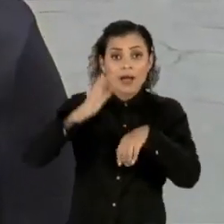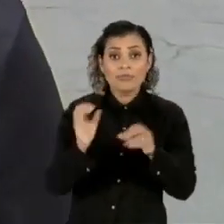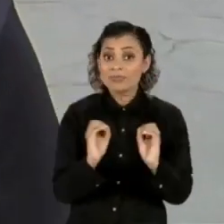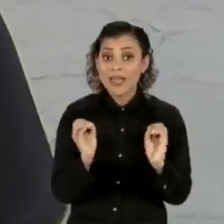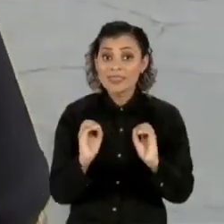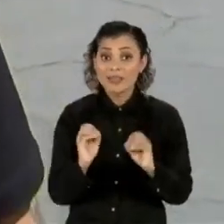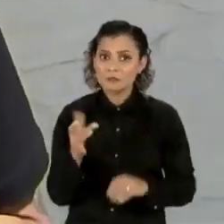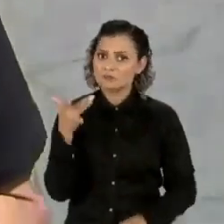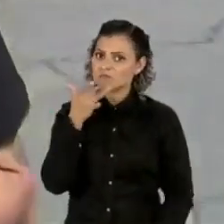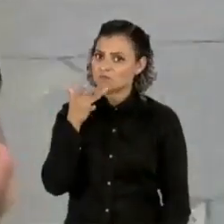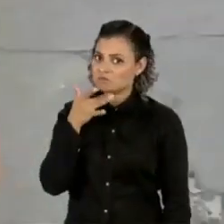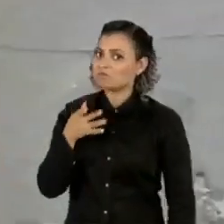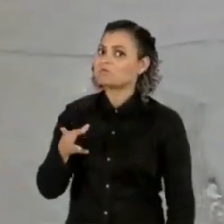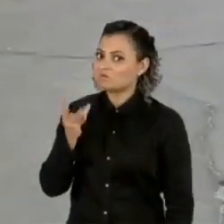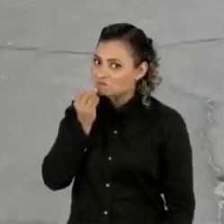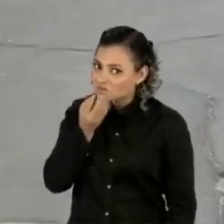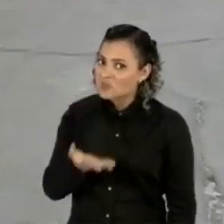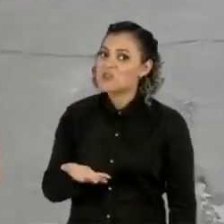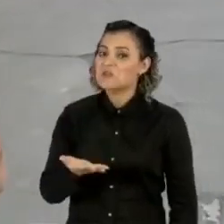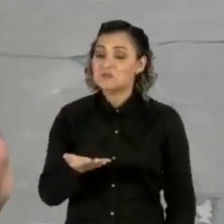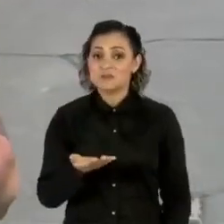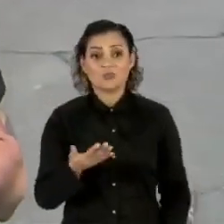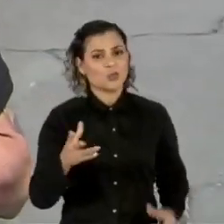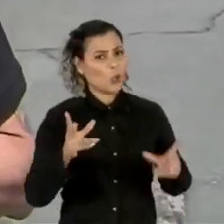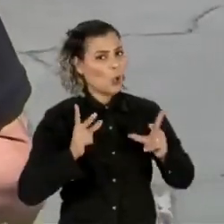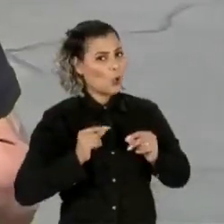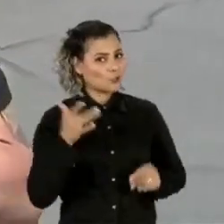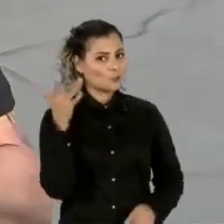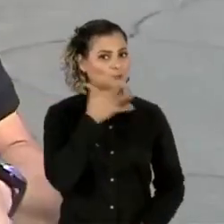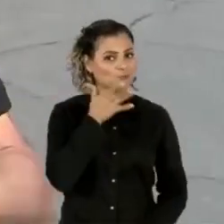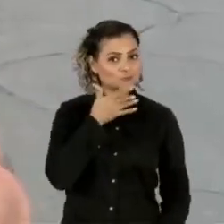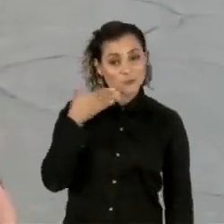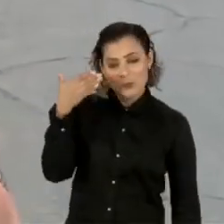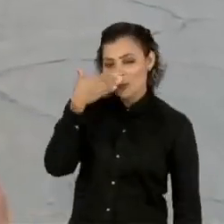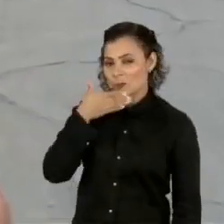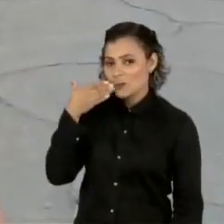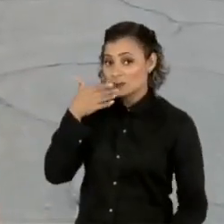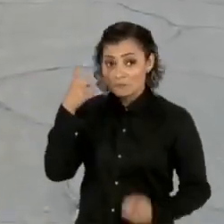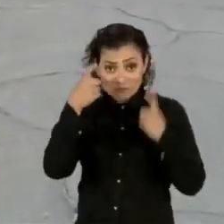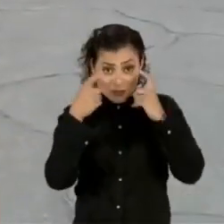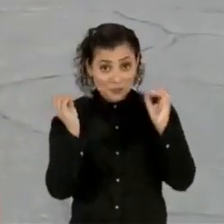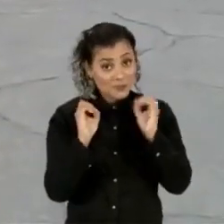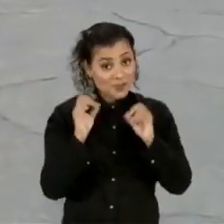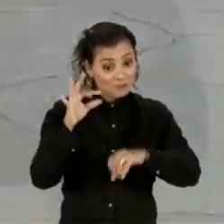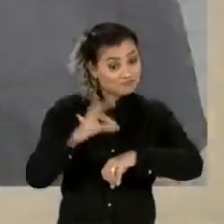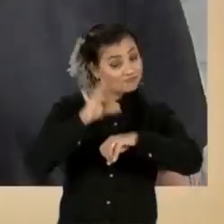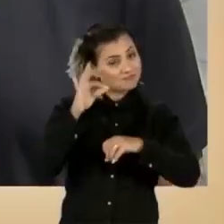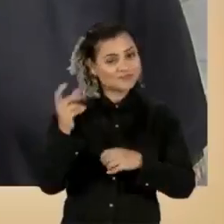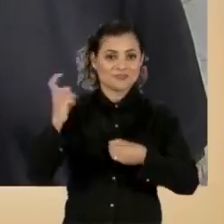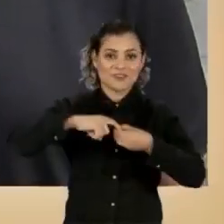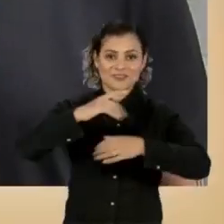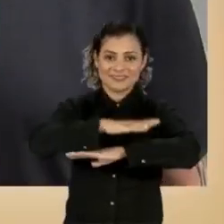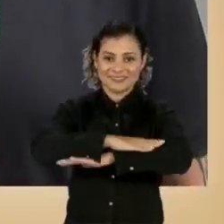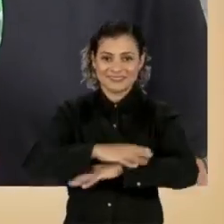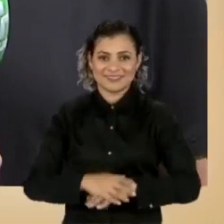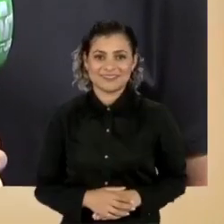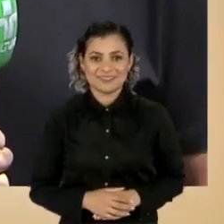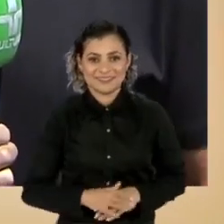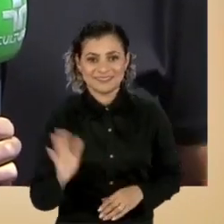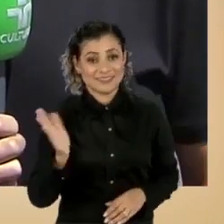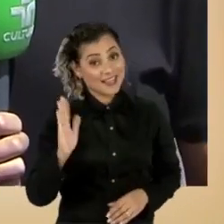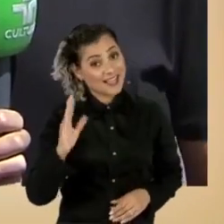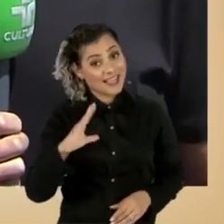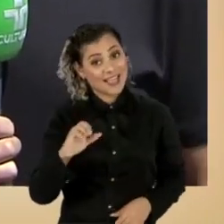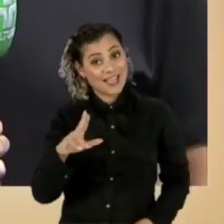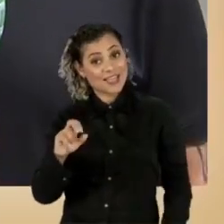Rapaz, é bom, hein? Para o Adolmo, deu uma adoçada ali. Essa não tem perigo, não tem ferrão. A gente volta aos estúdios. Alê, o Cadu,